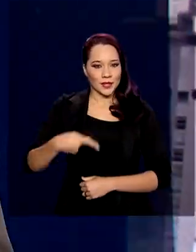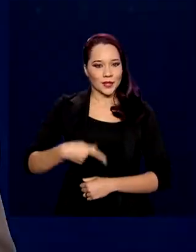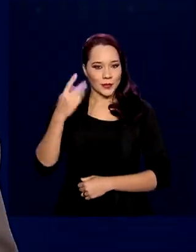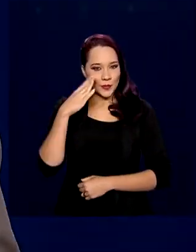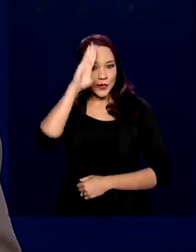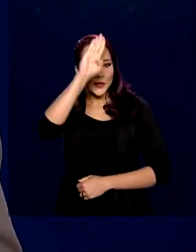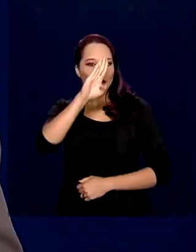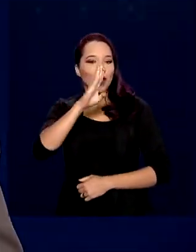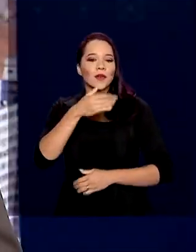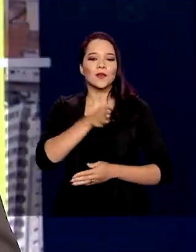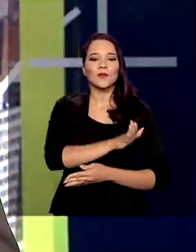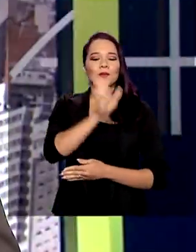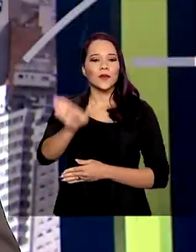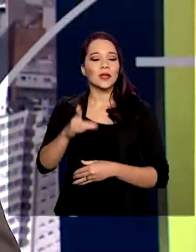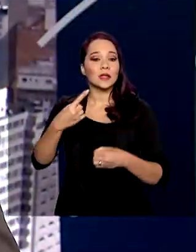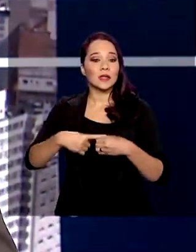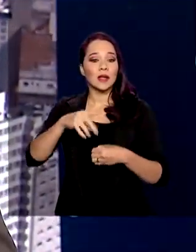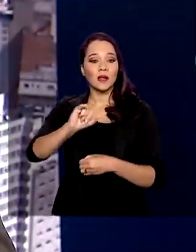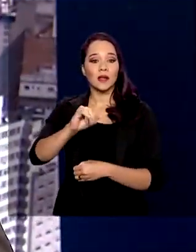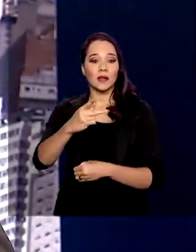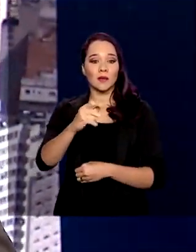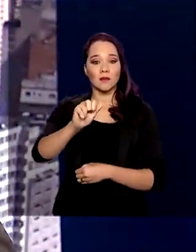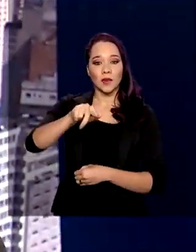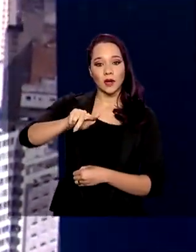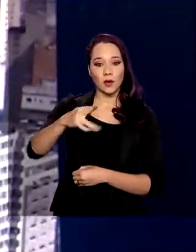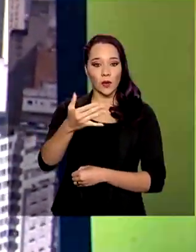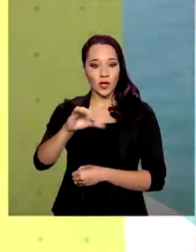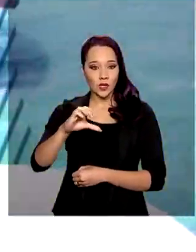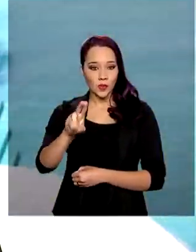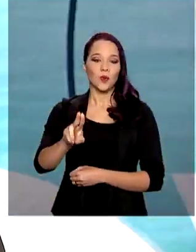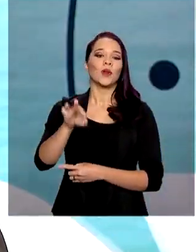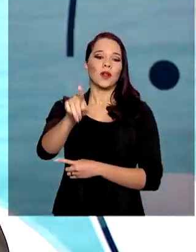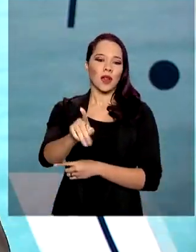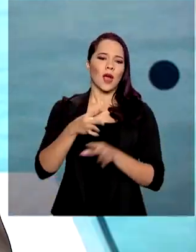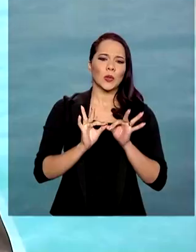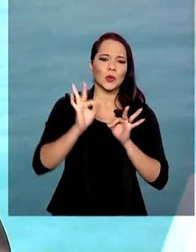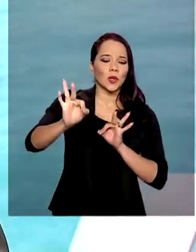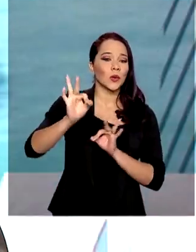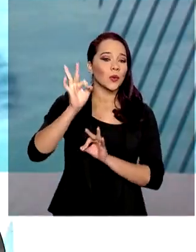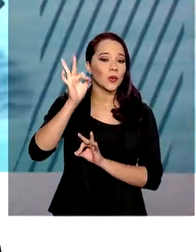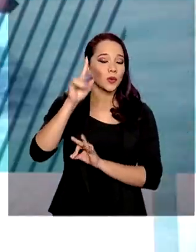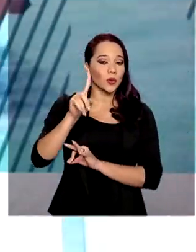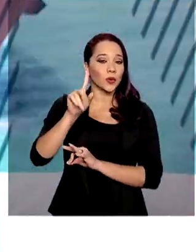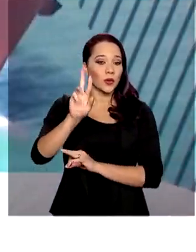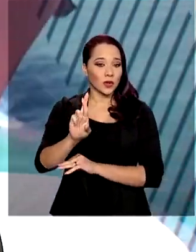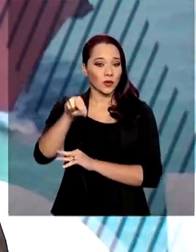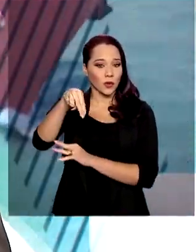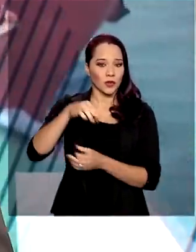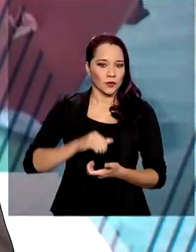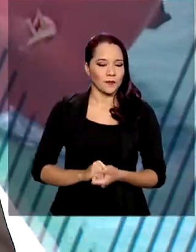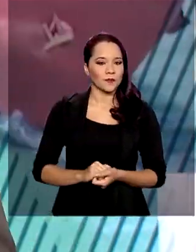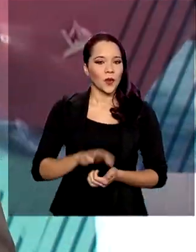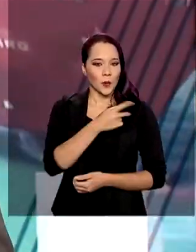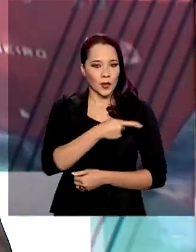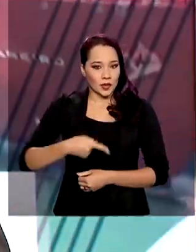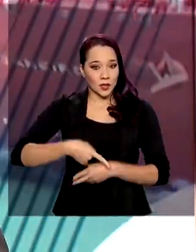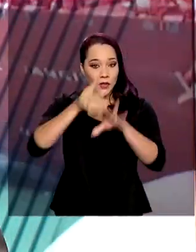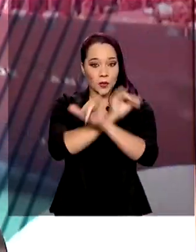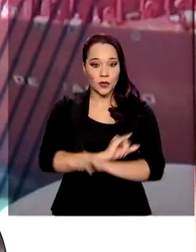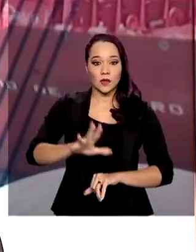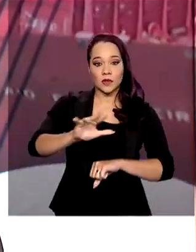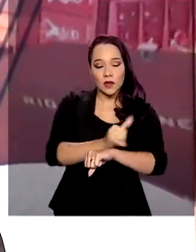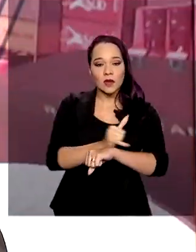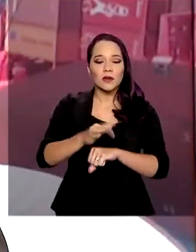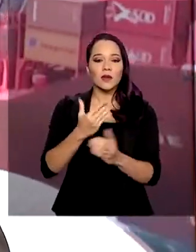Bolsonaro seguiu para a cidade de Ipanguassu, no interior do Rio Grande do Norte. Entre as ações, o presidente anuncia a medida que vai levar